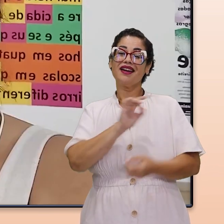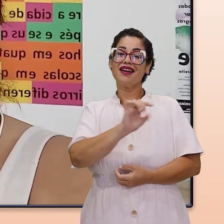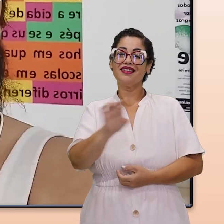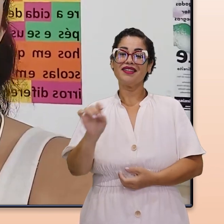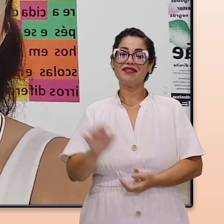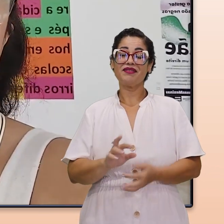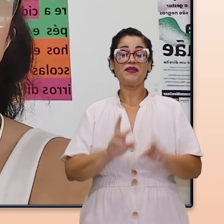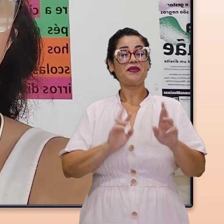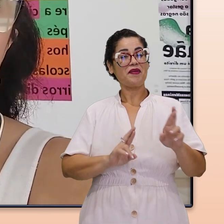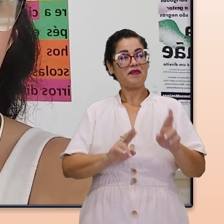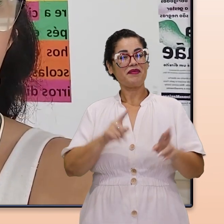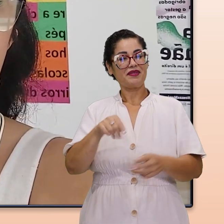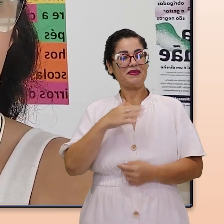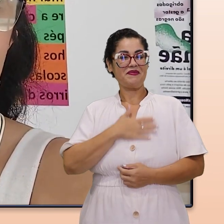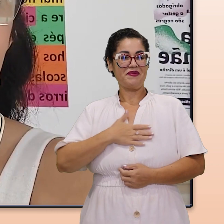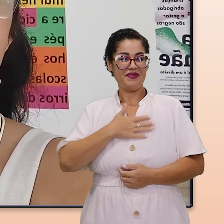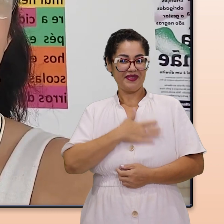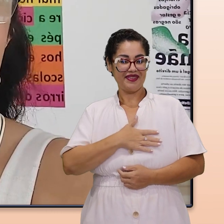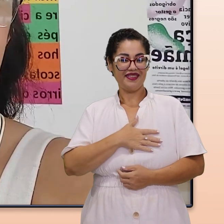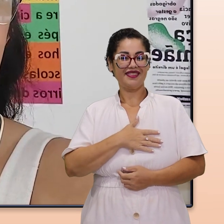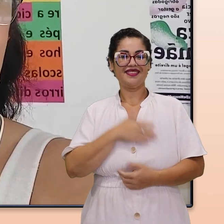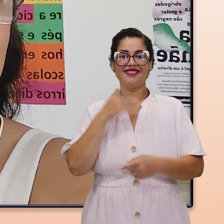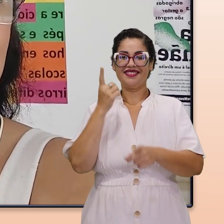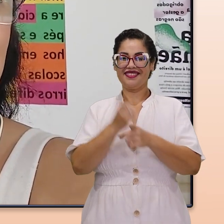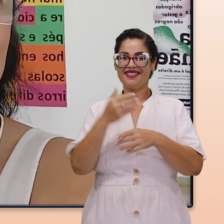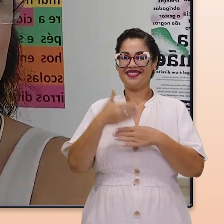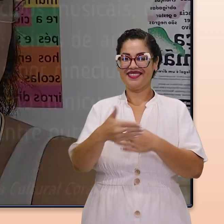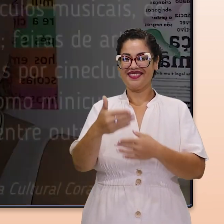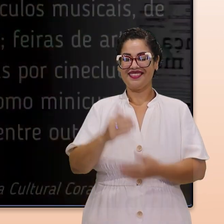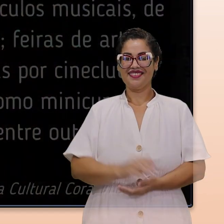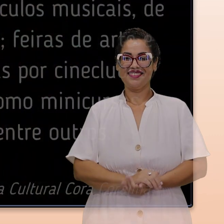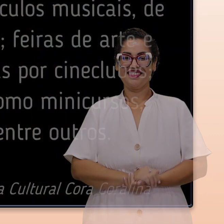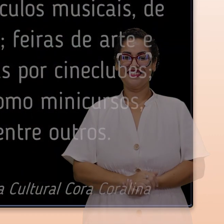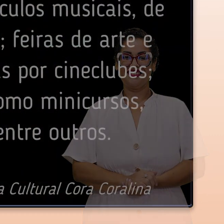Espero que vocês gostem. Até mais!